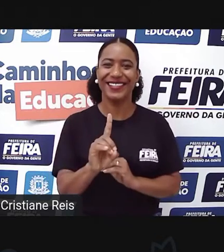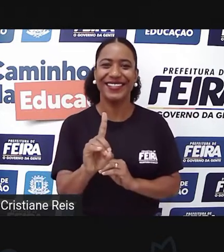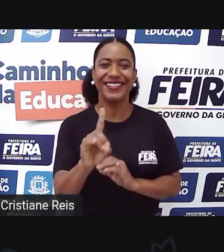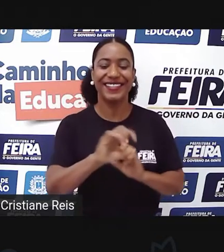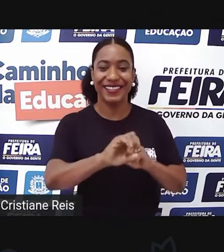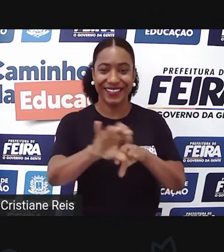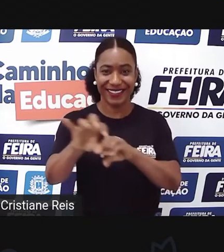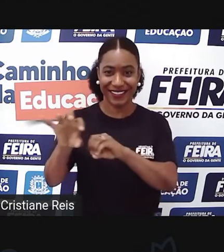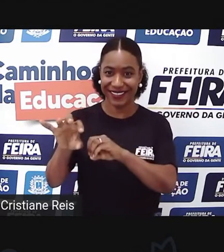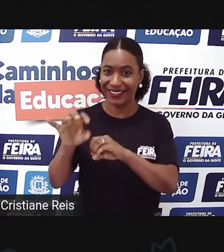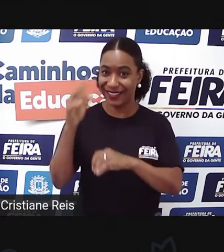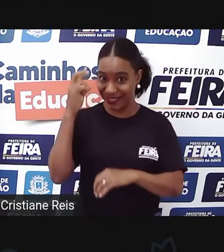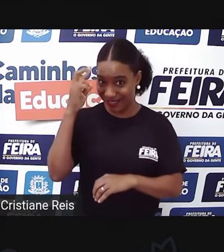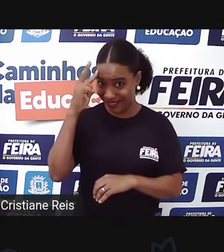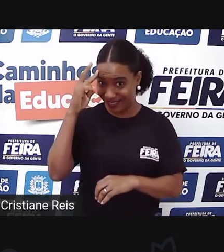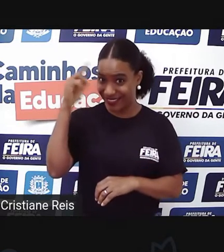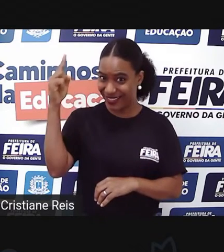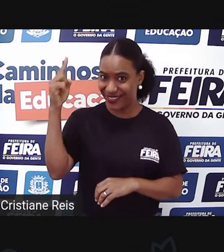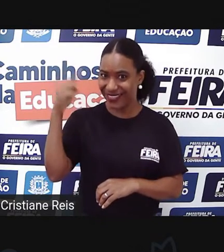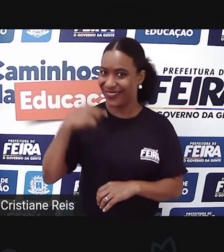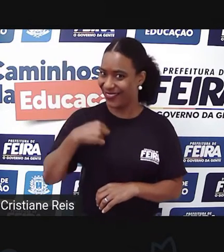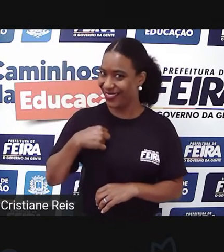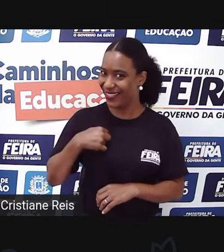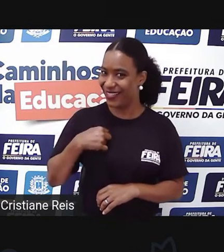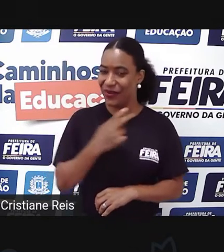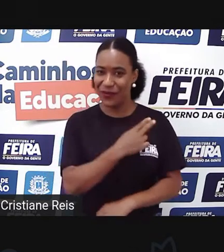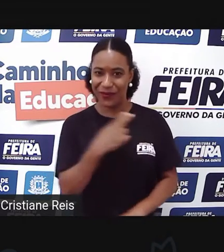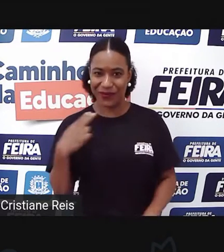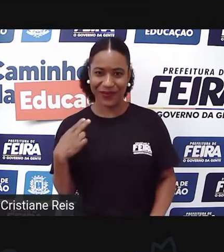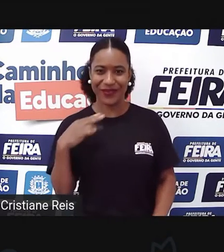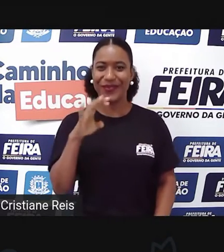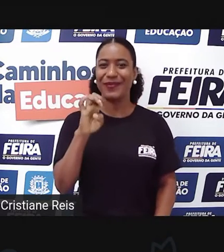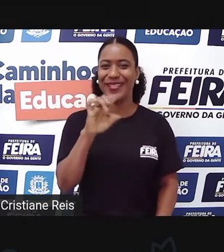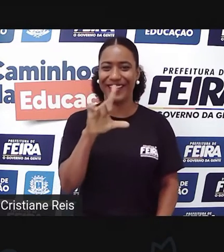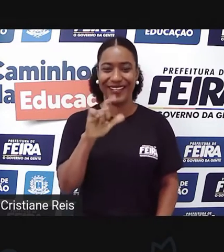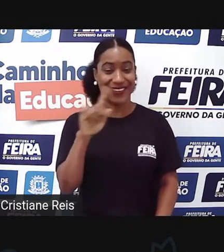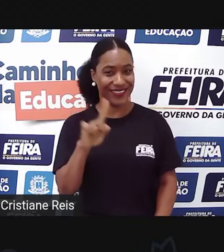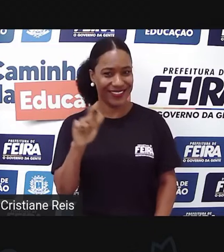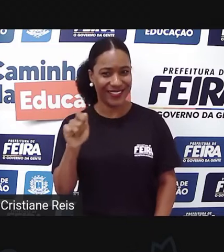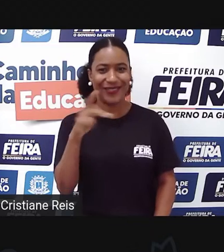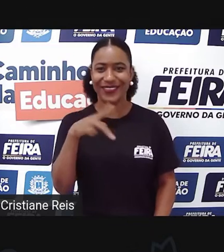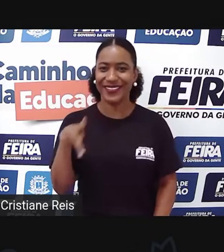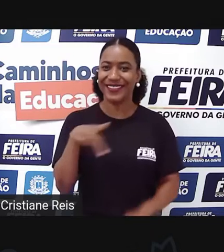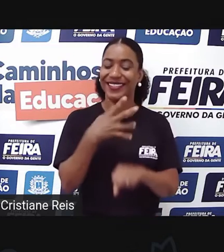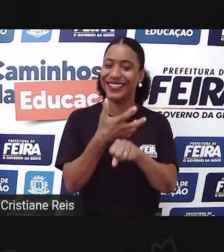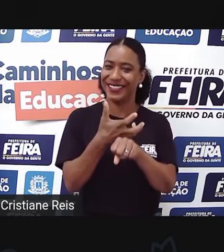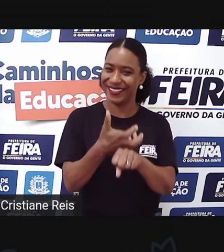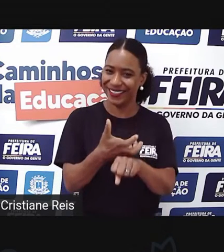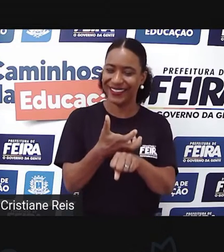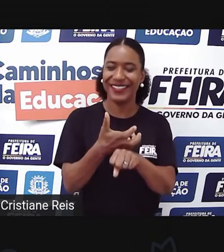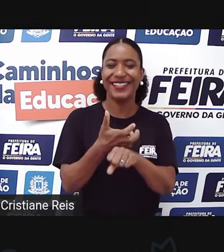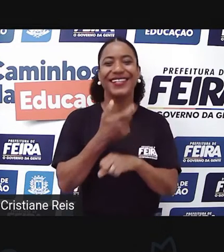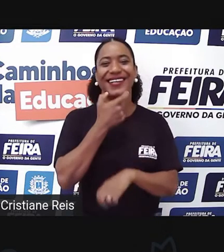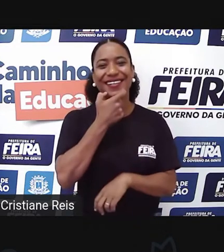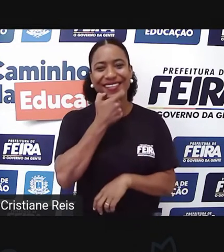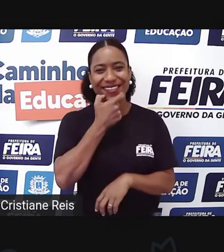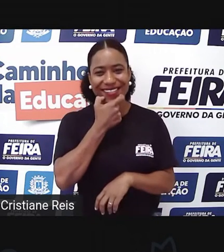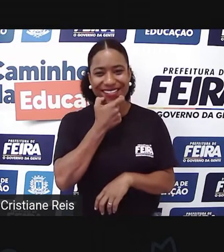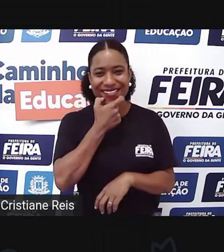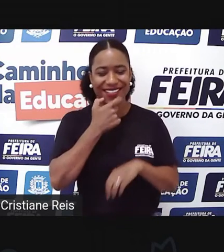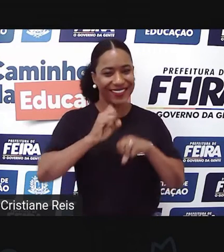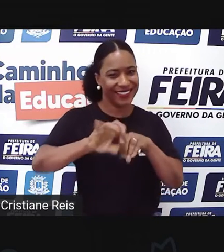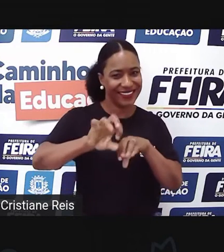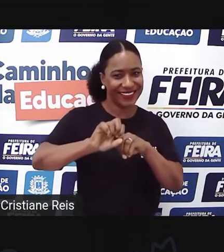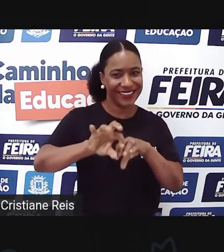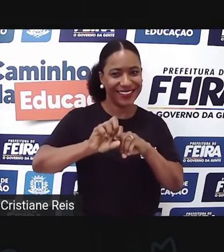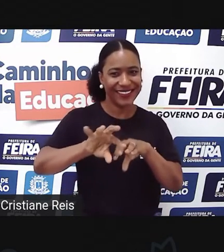Vocês se lembram de mim? Eu sou Elza Silva, sou professora